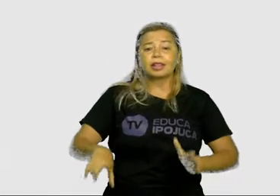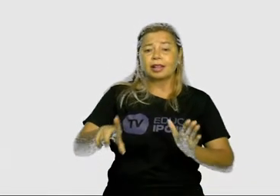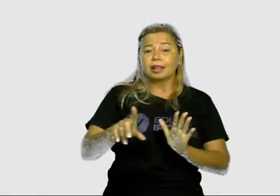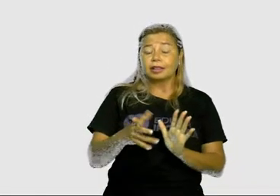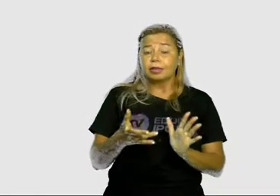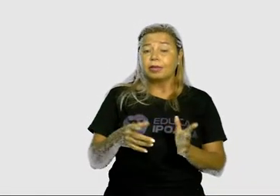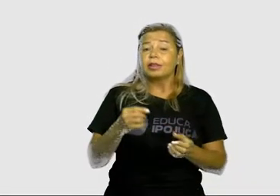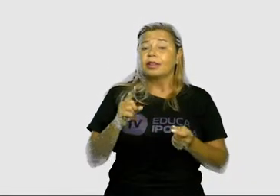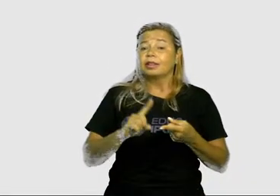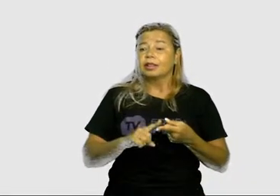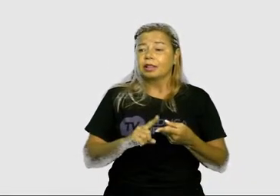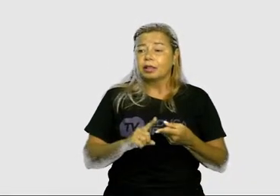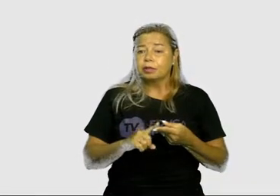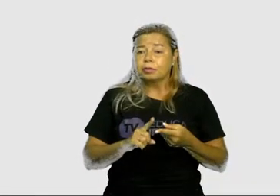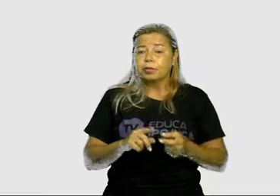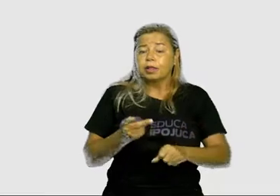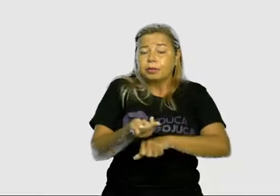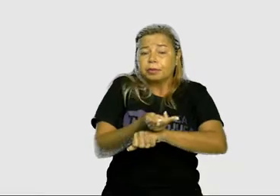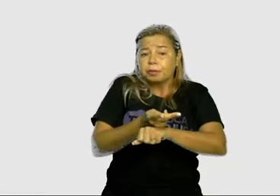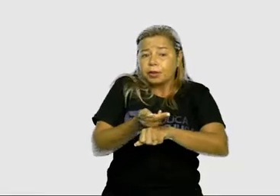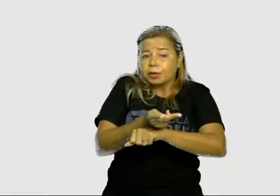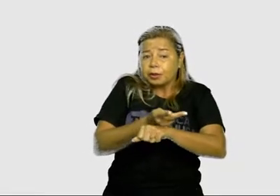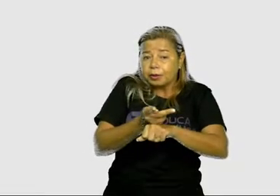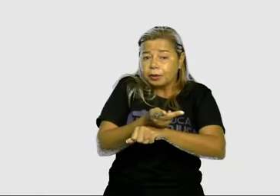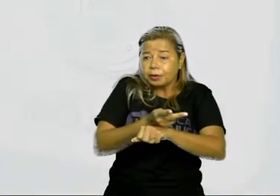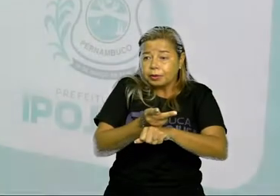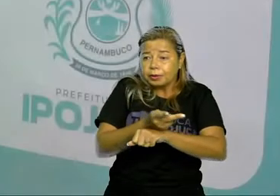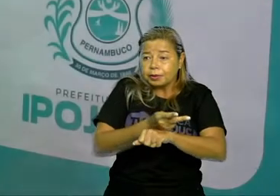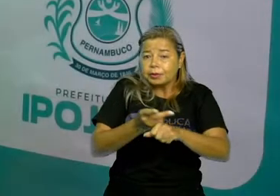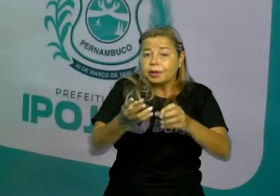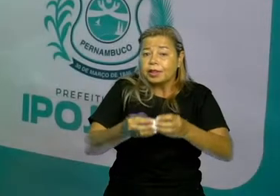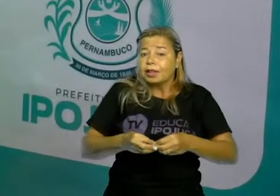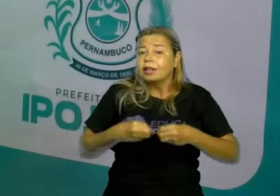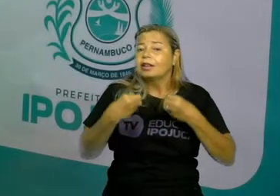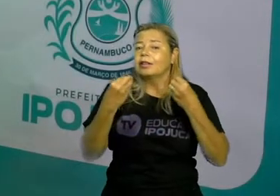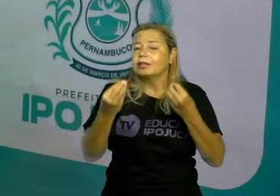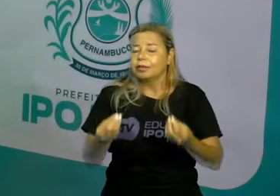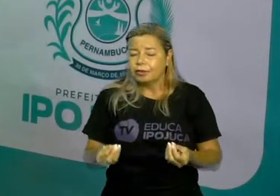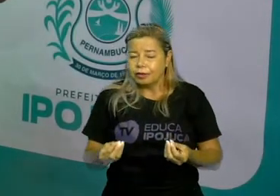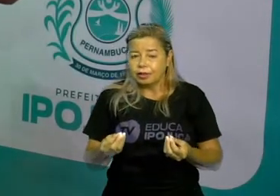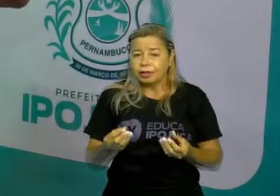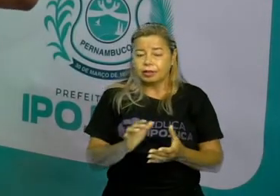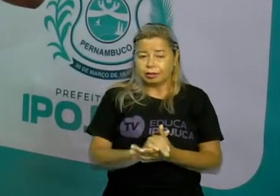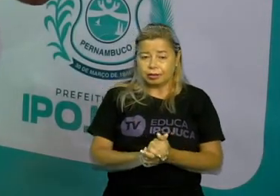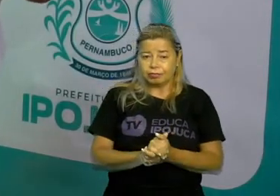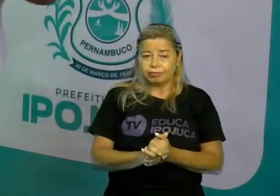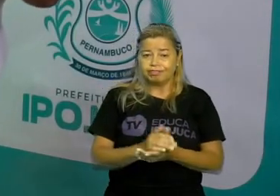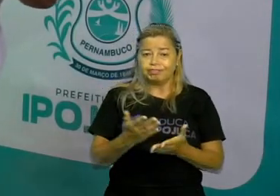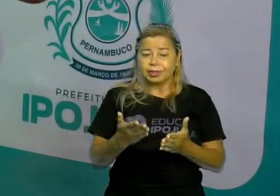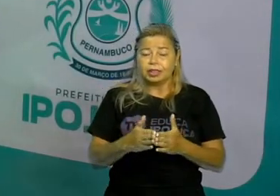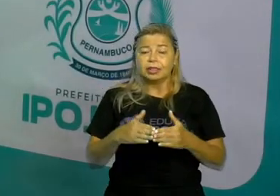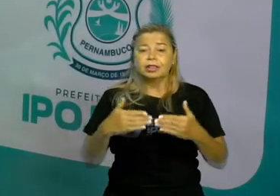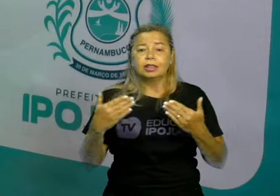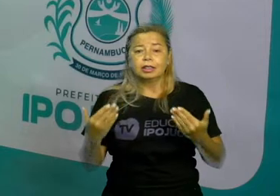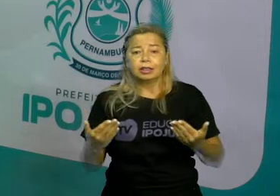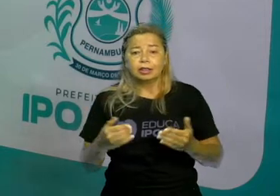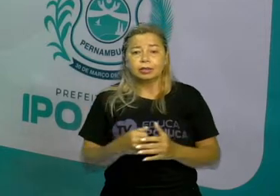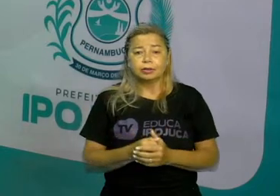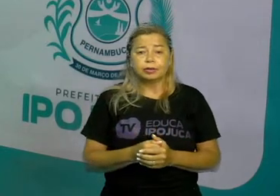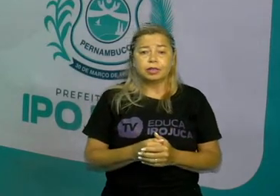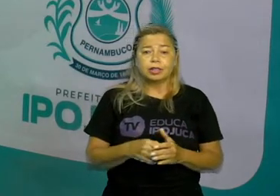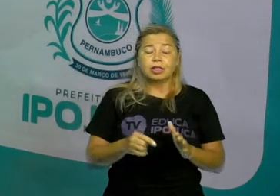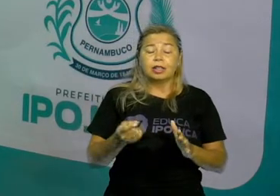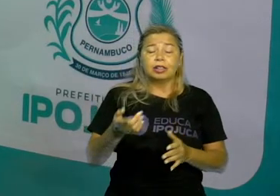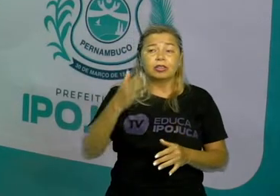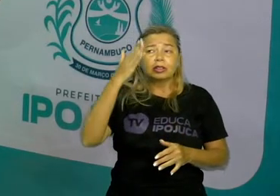procura. Essa aqui, característica, lei da oferta e da procura, ela bate diretamente com os